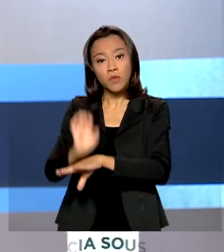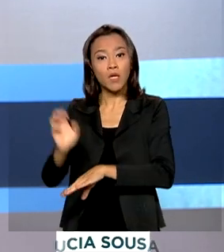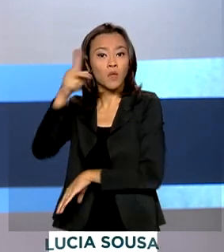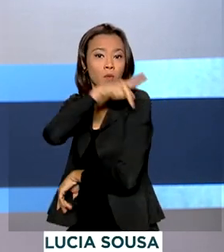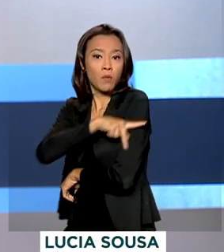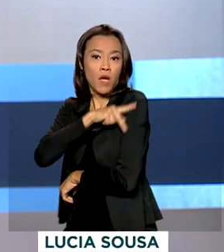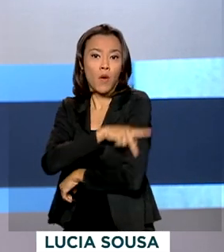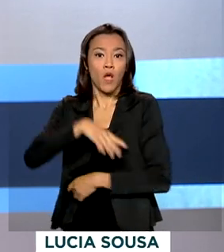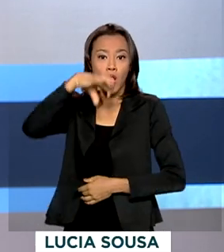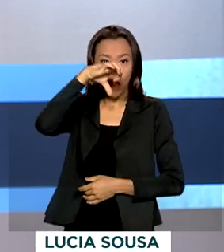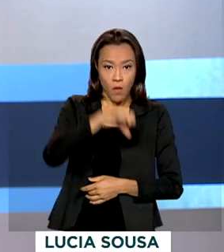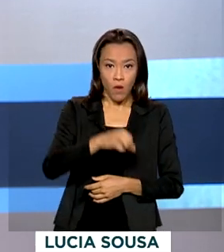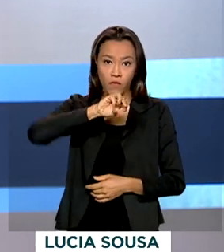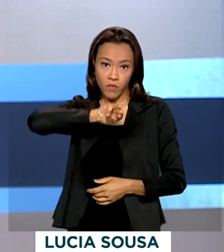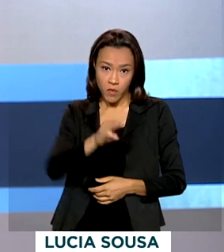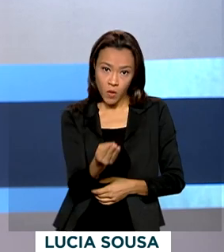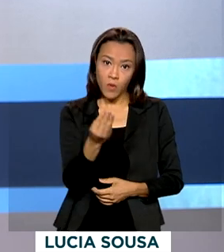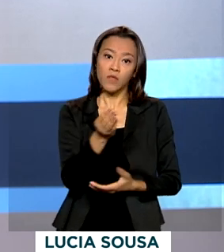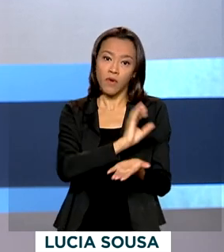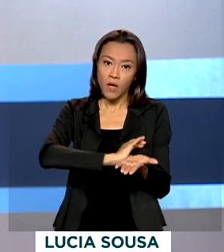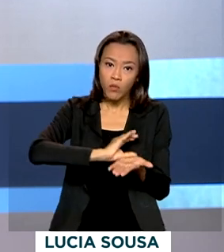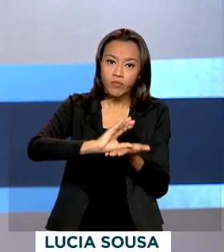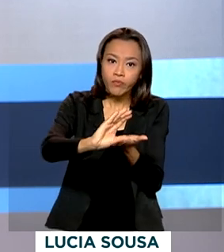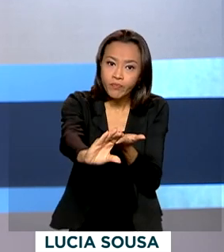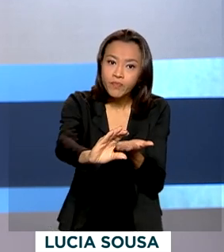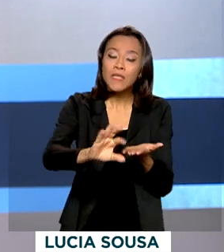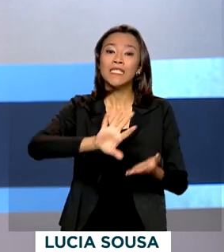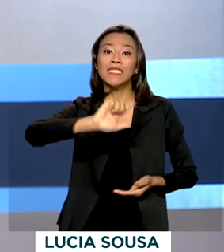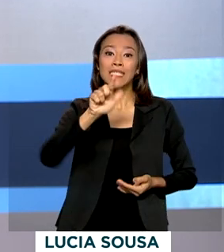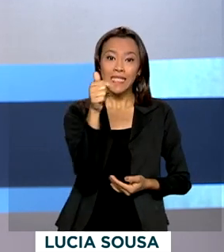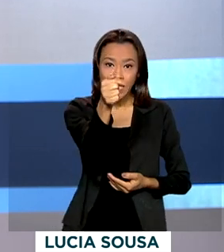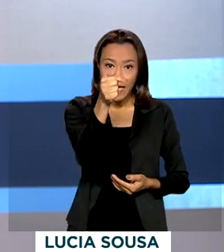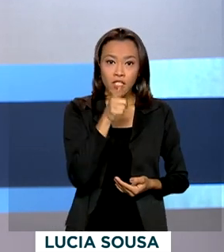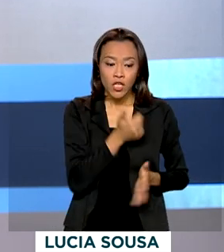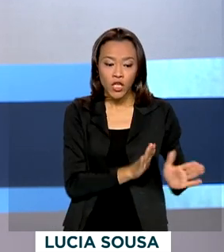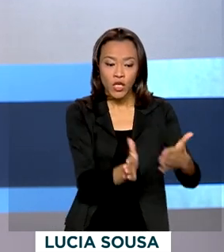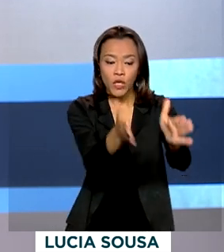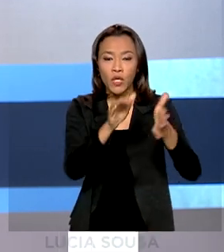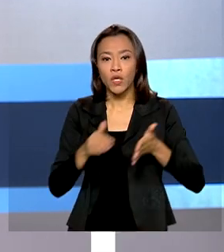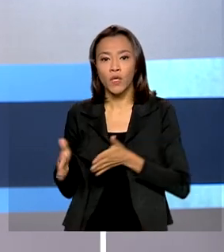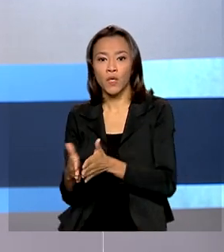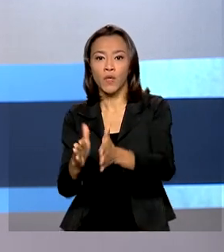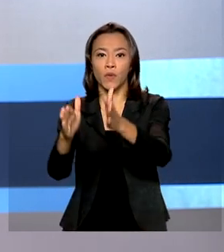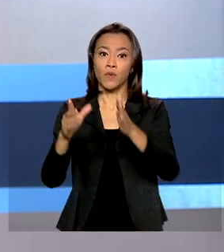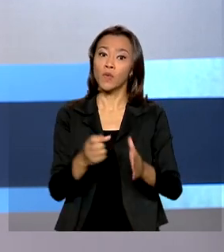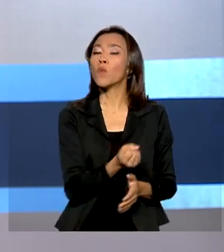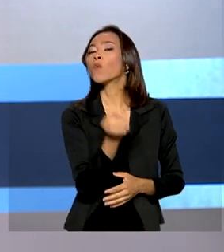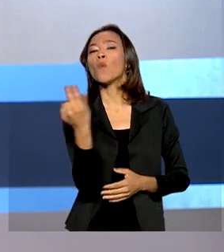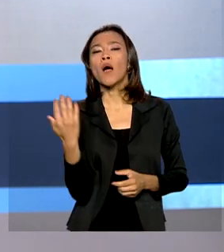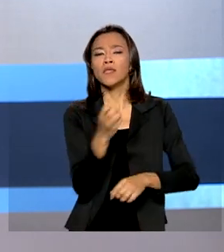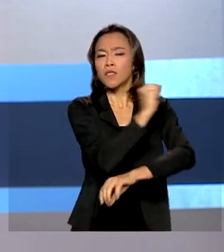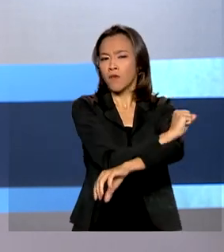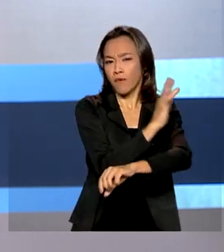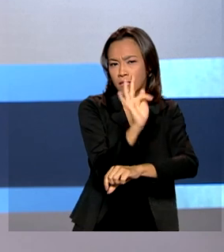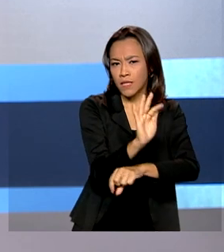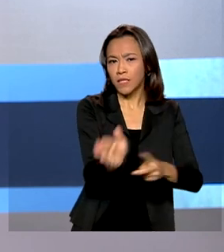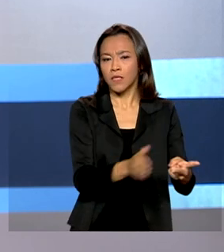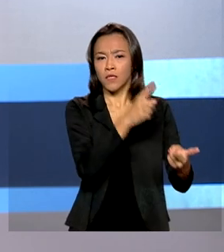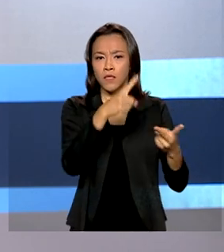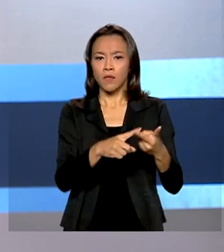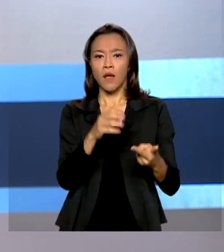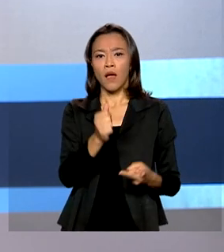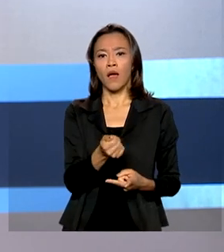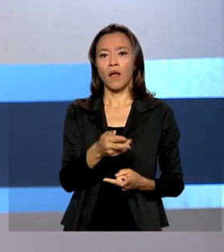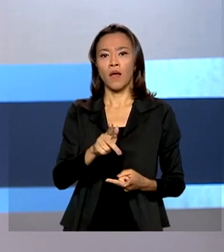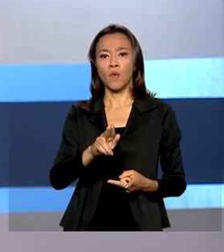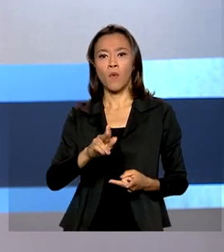vão ser investidos no desenvolvimento sustentável de sete rios que passam pela região, entre eles o São Francisco, o Araguaia e